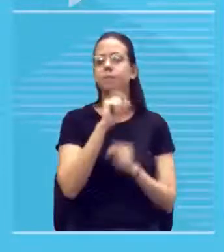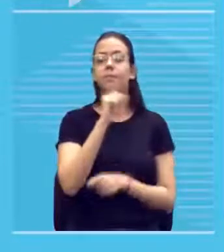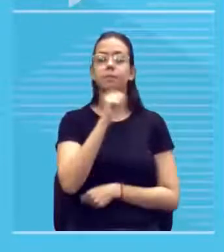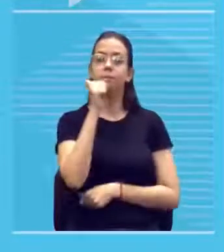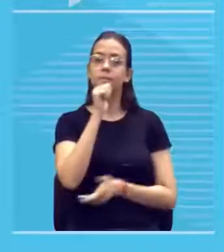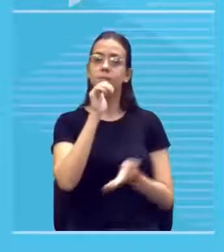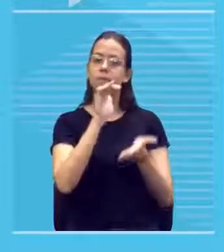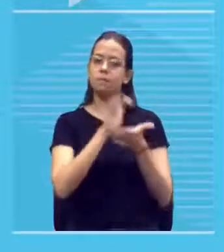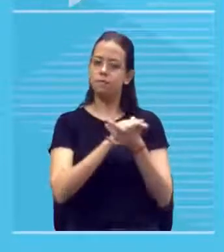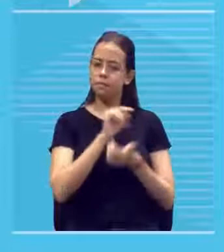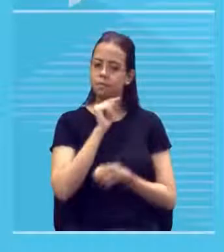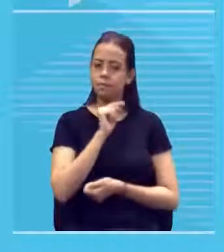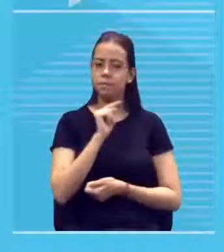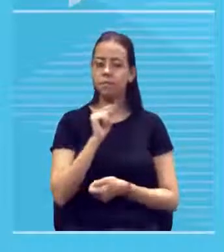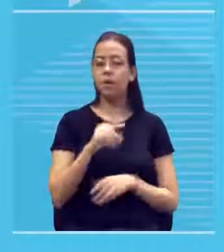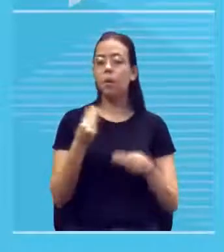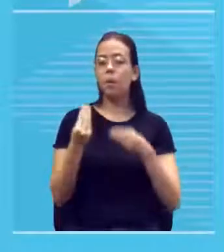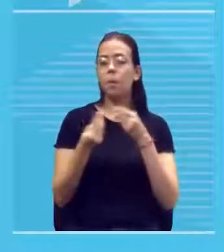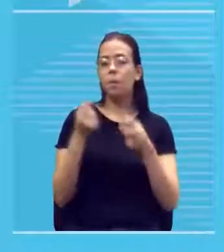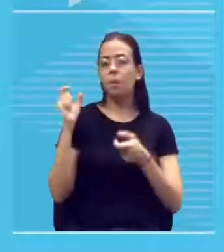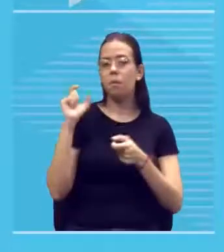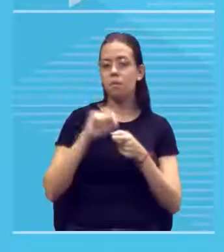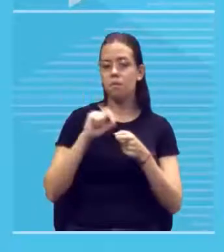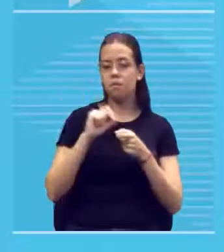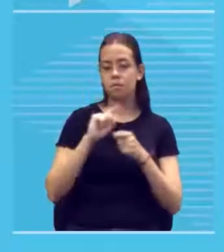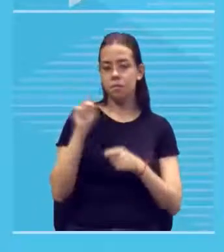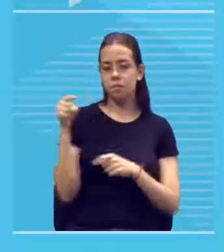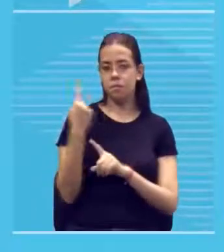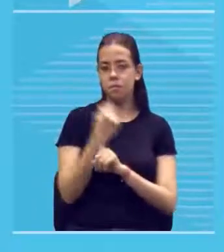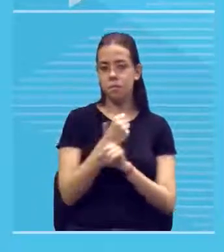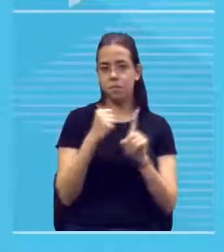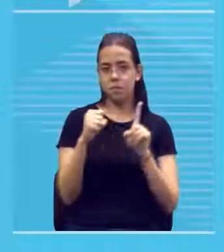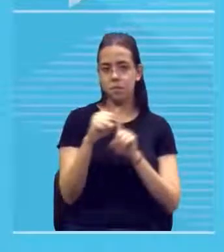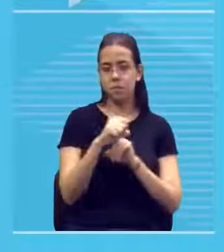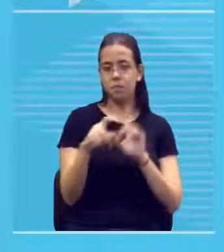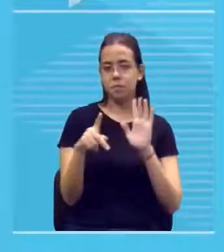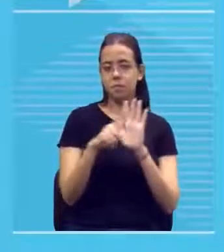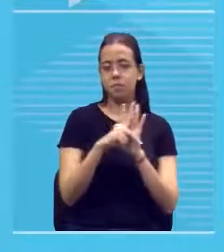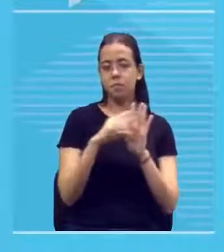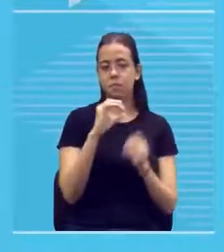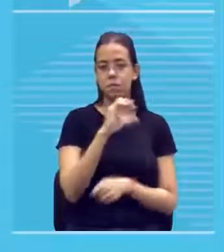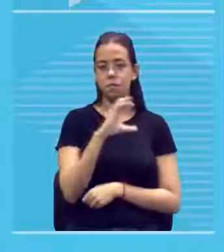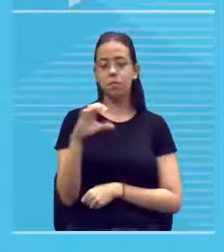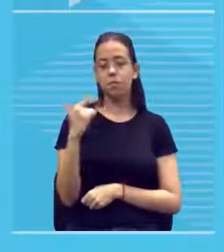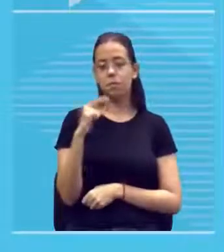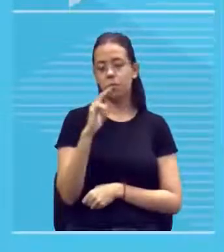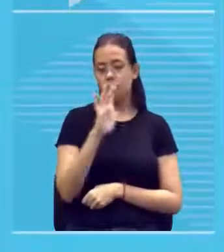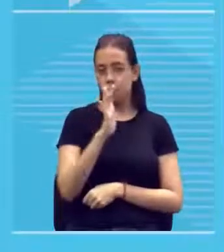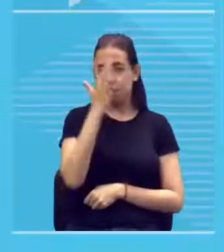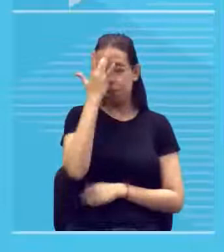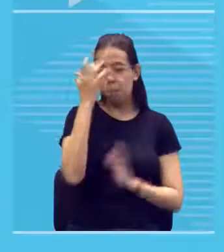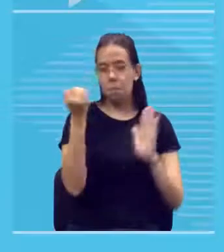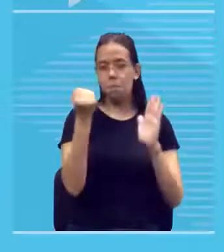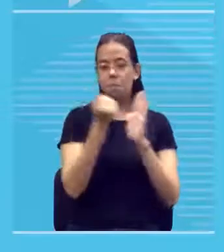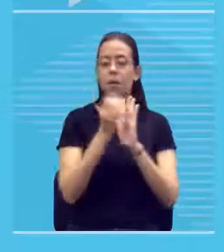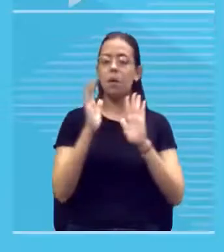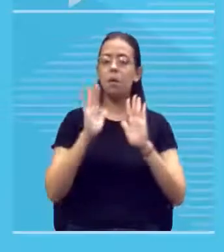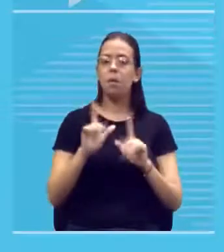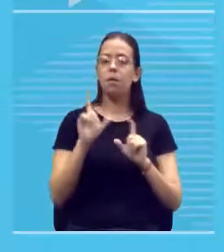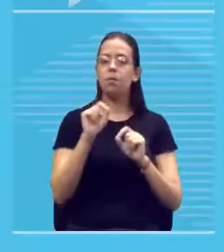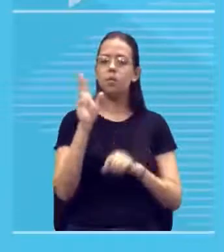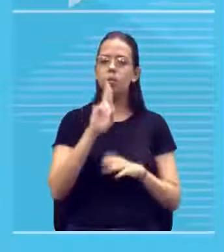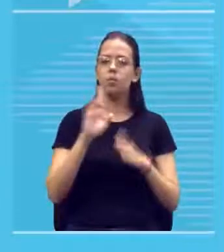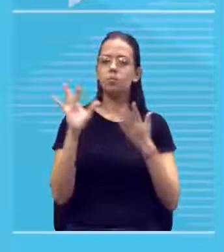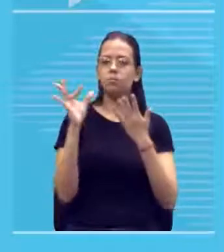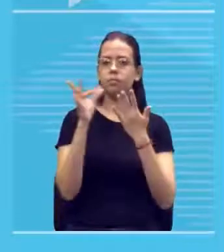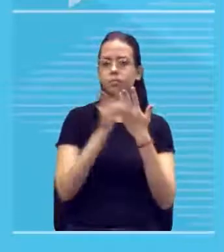casada agora como é que a gente faz isso na nossa sociedade ocidental a gente não pinta a testa mas a gente coloca um aro